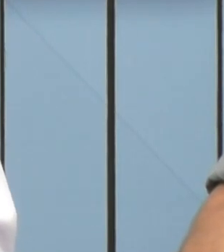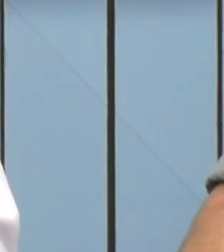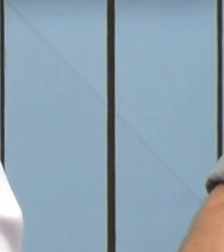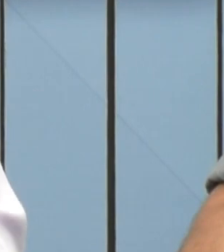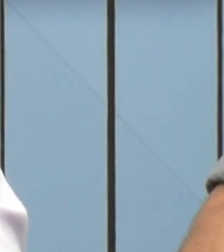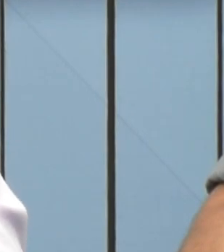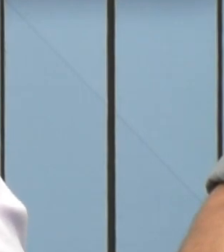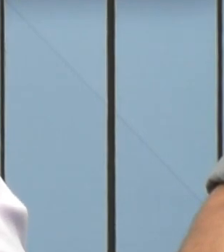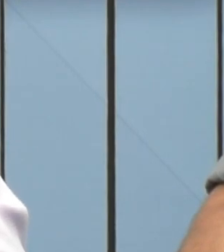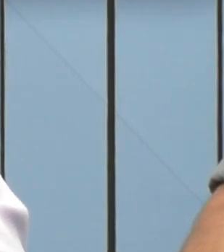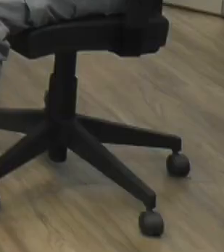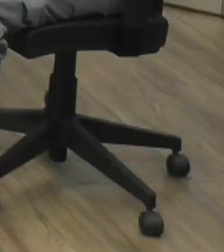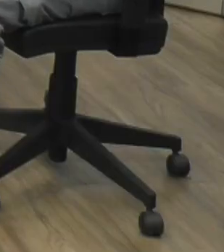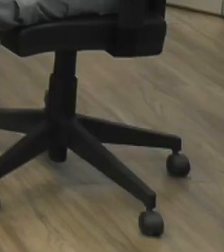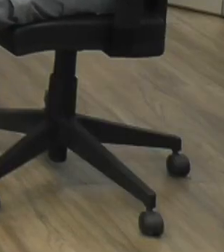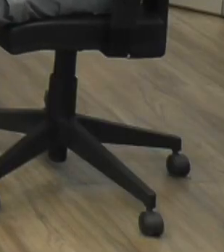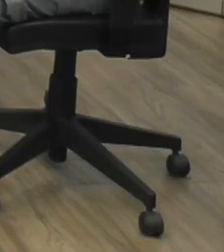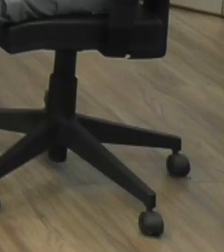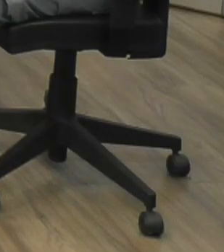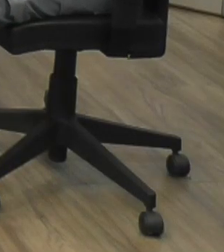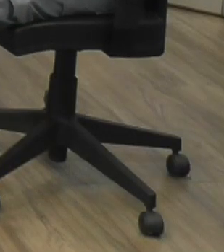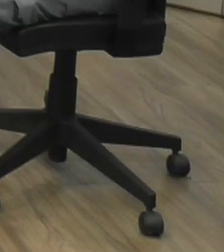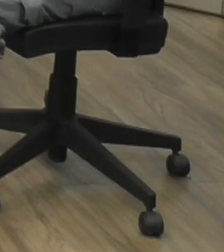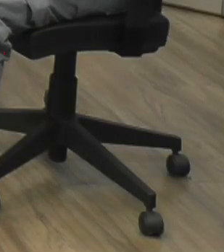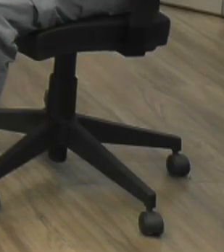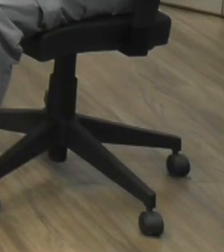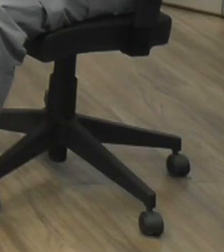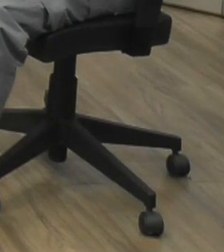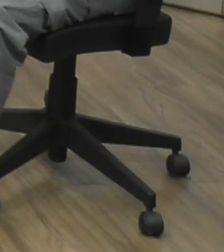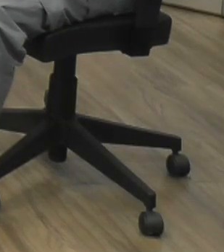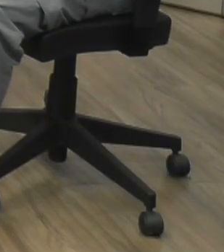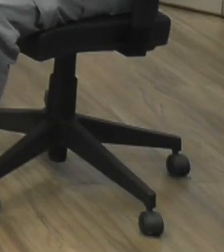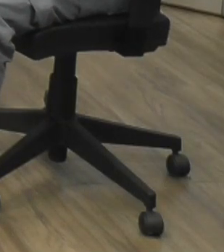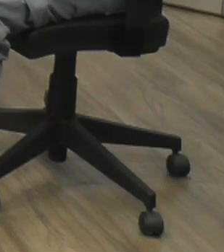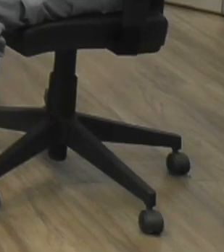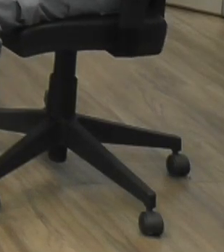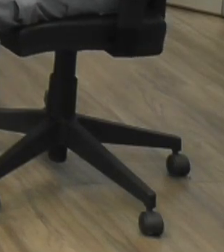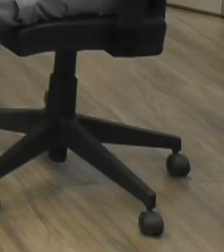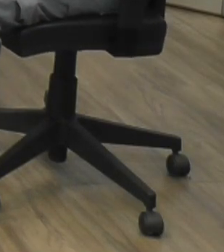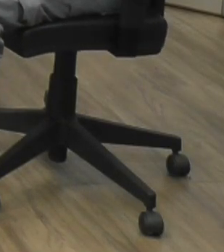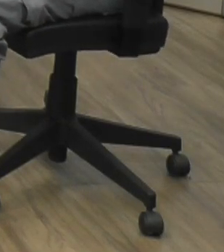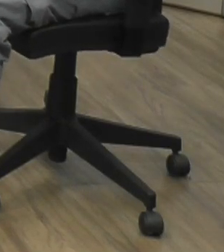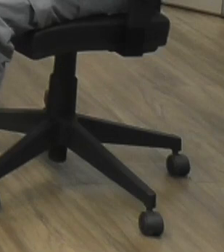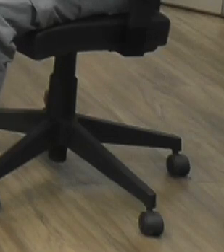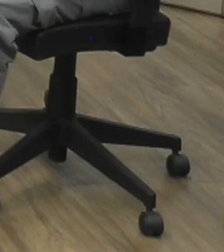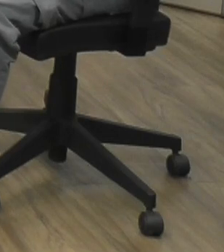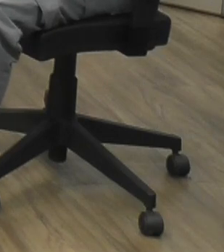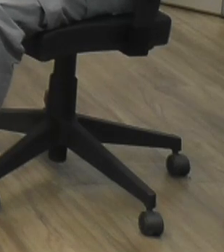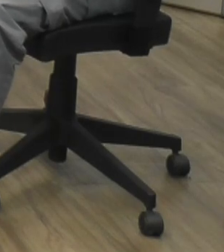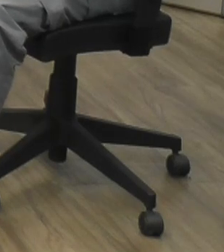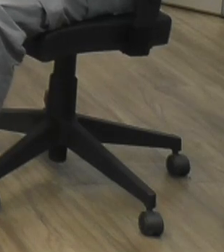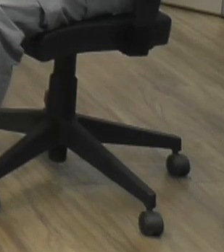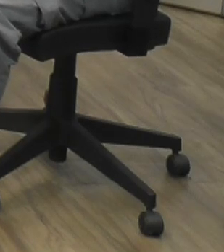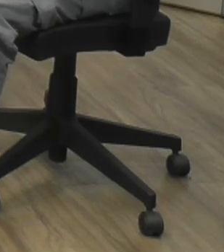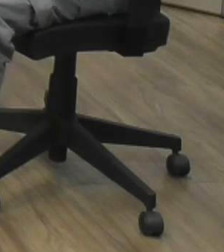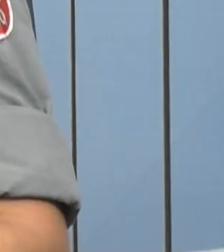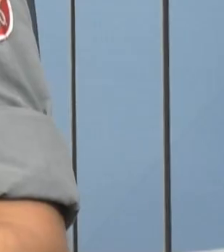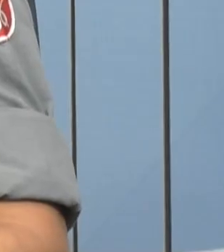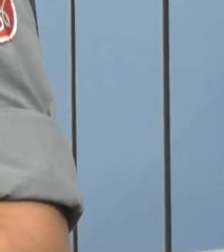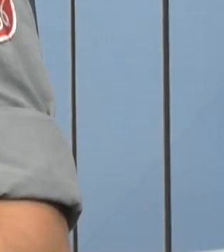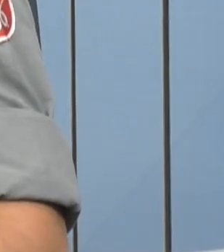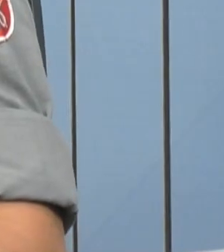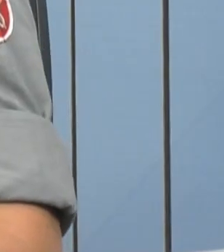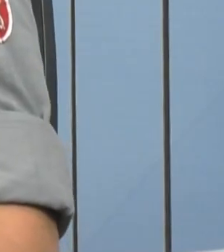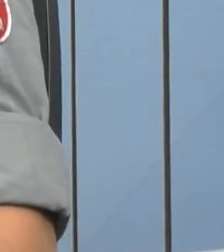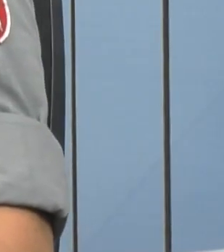Obrigado Tenente Muito obrigado Muito obrigado Obrigado pelo espaço para divulgar um pouquinho do trabalho do Corpo de Bombeiros e